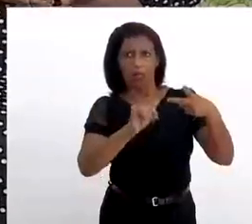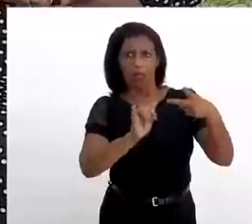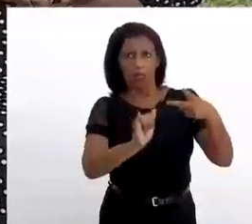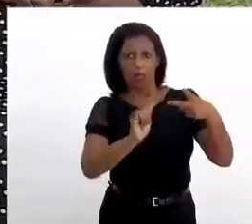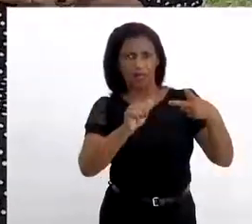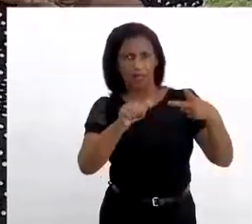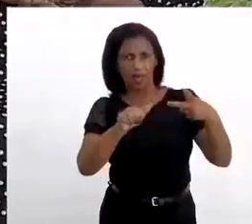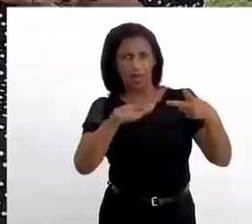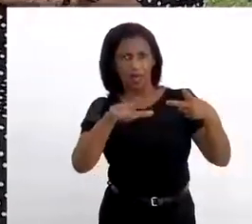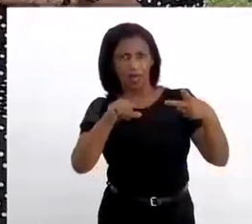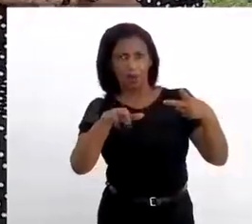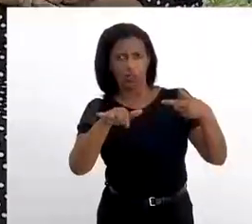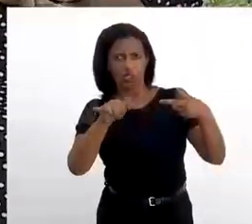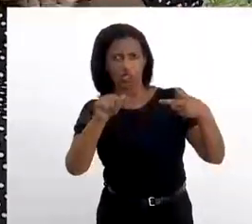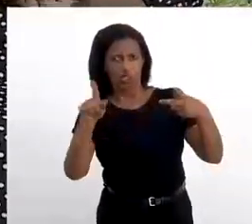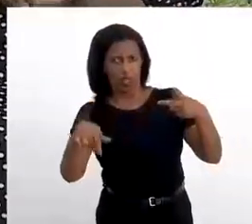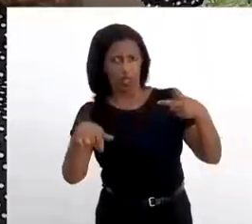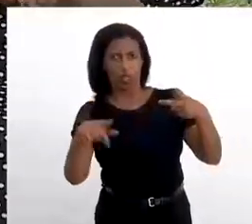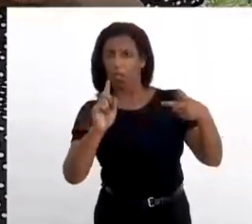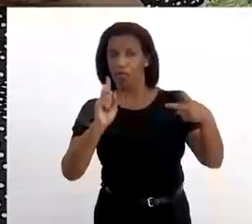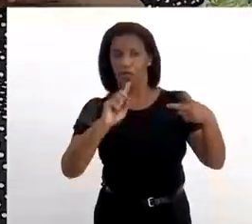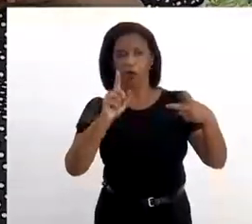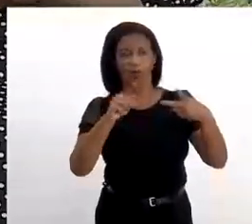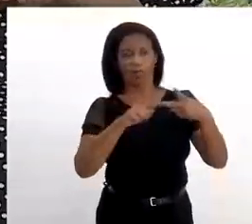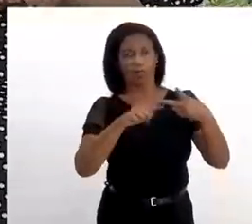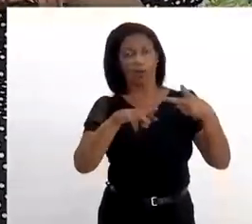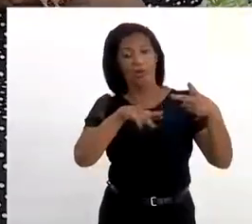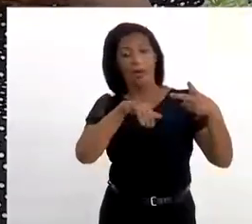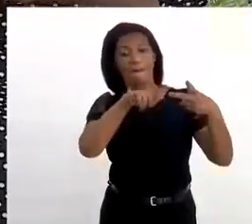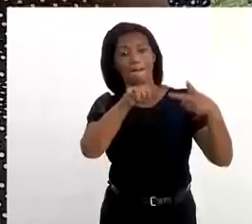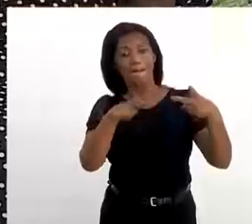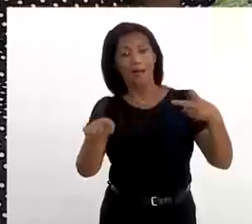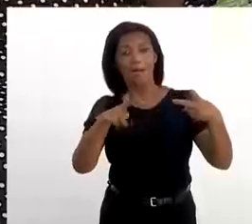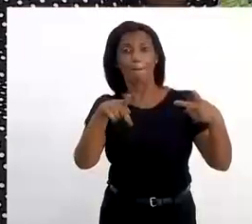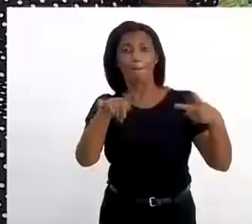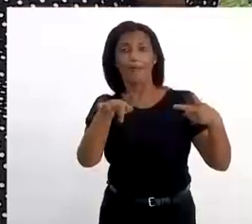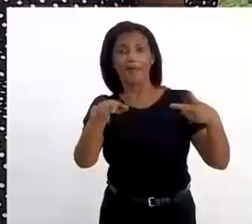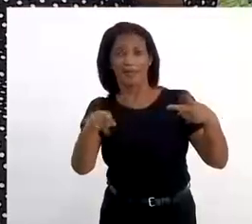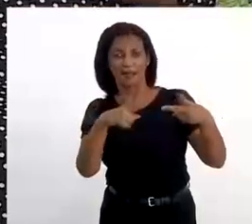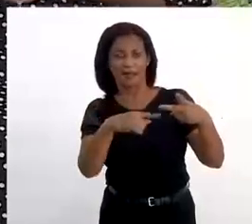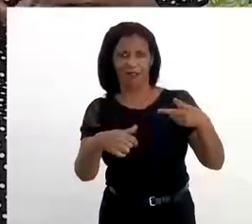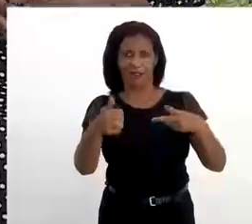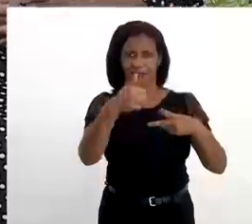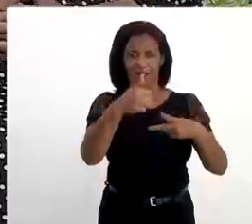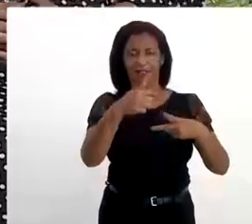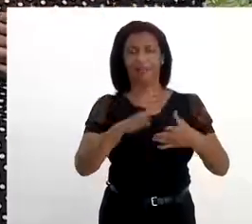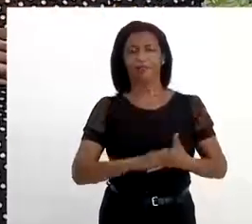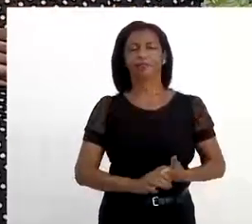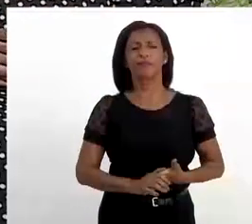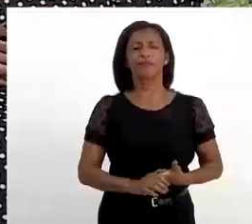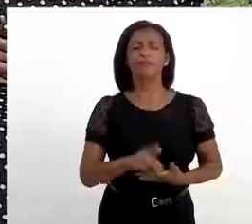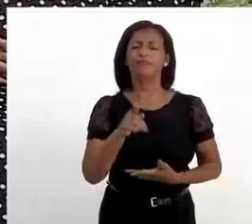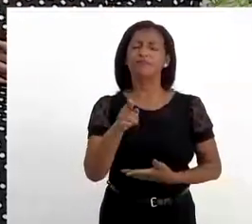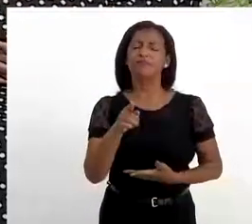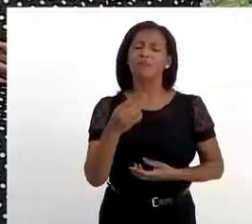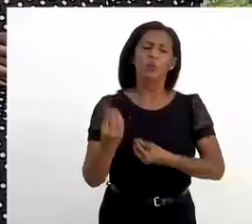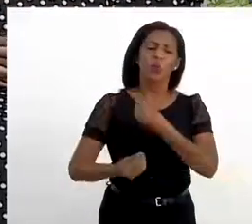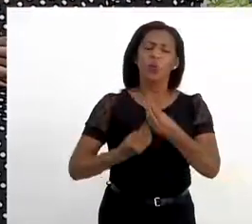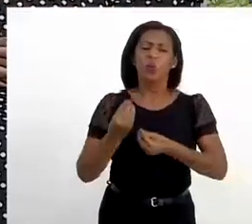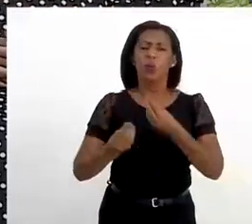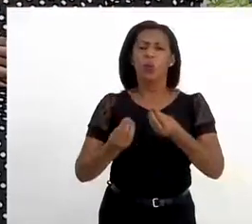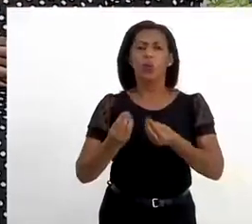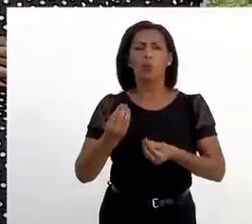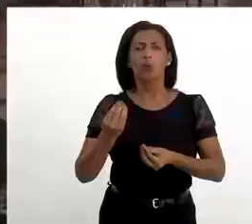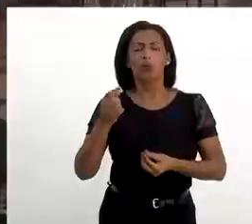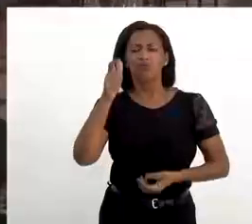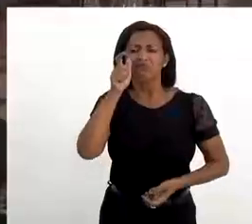pequena. Perfeito. Mãe Nilce, como é que começou esse seu interesse pela Renafro Saúde? E o que é a